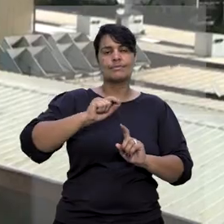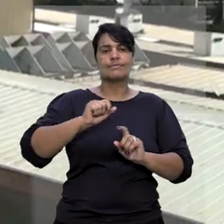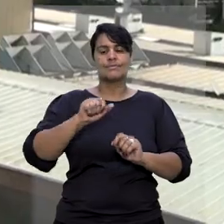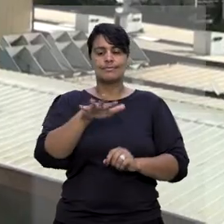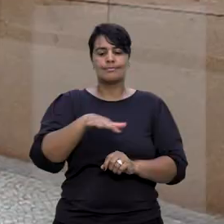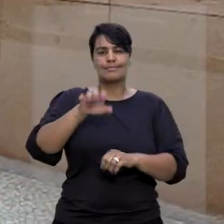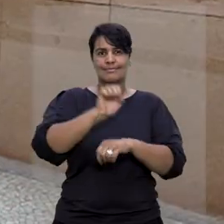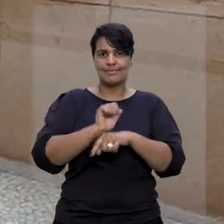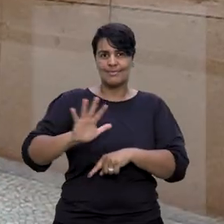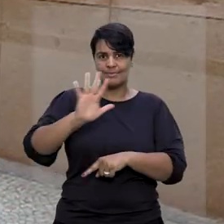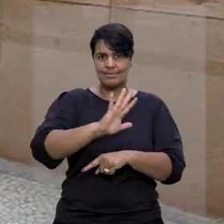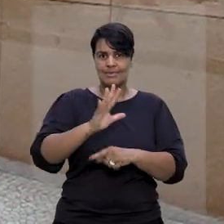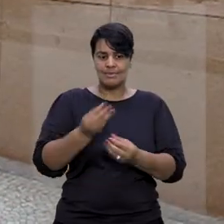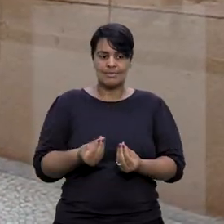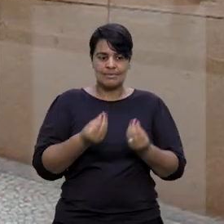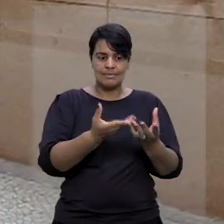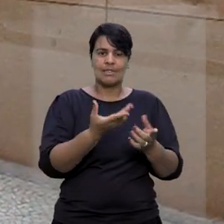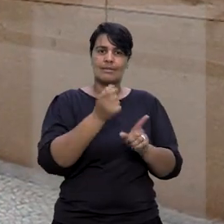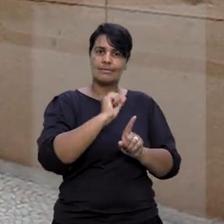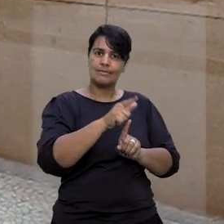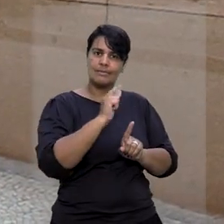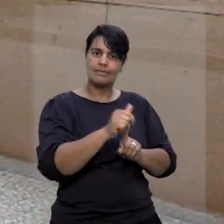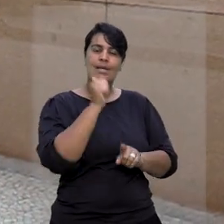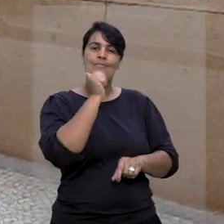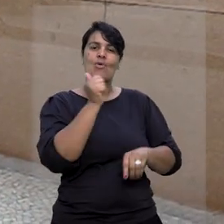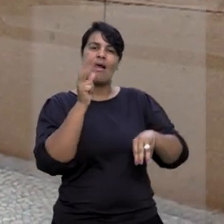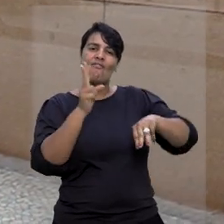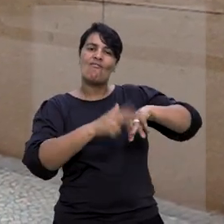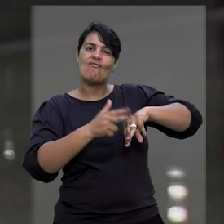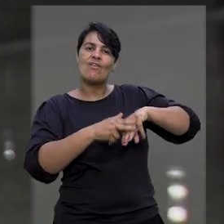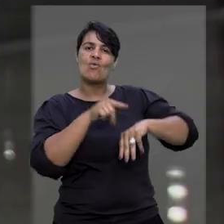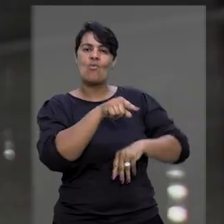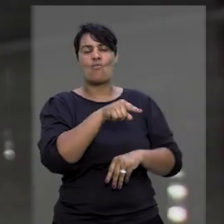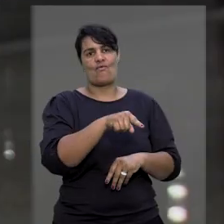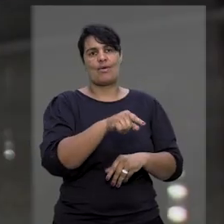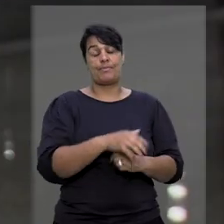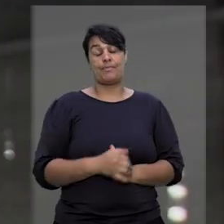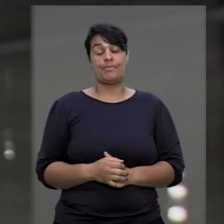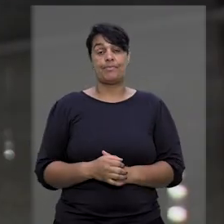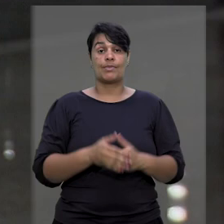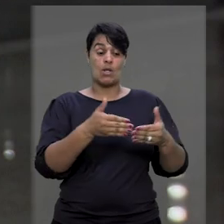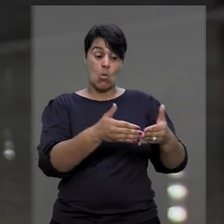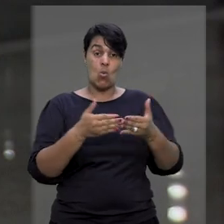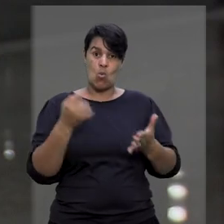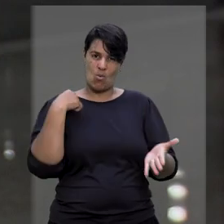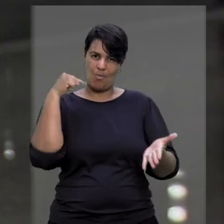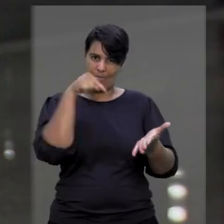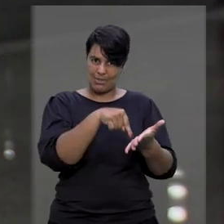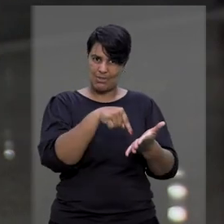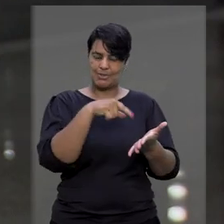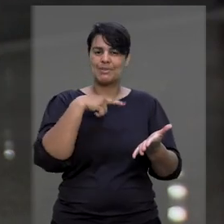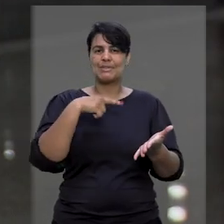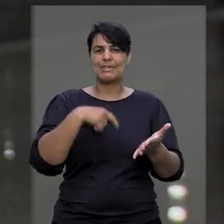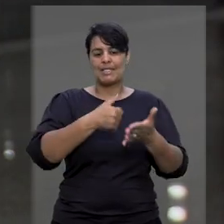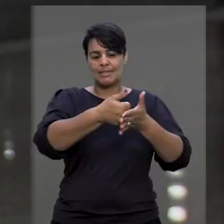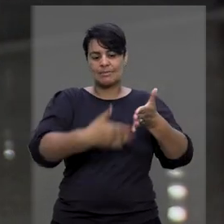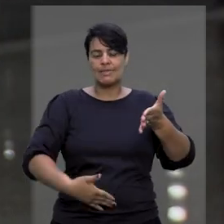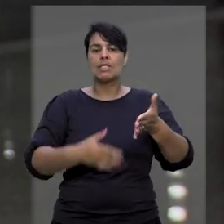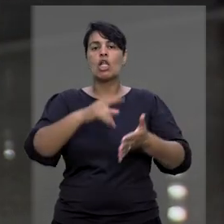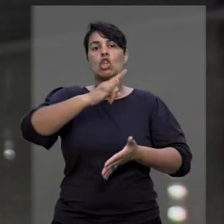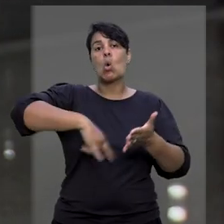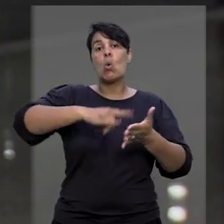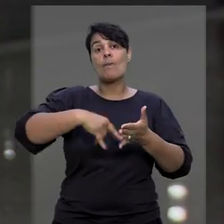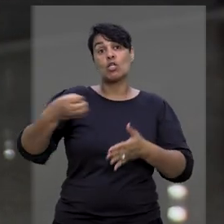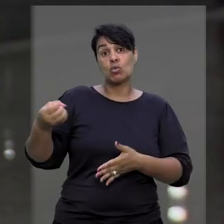Social do Estado para incluir gratificação à viúva de um servidor. No pedido recisório, a parte autora citou a existência de